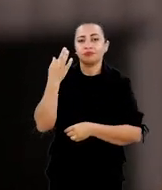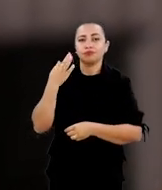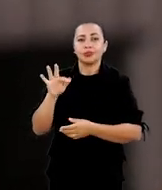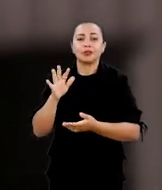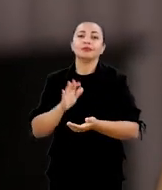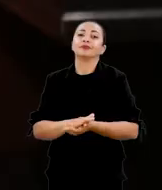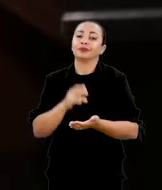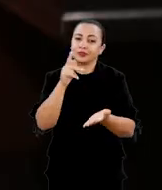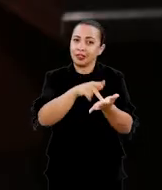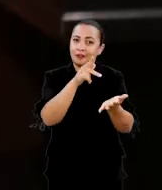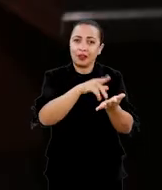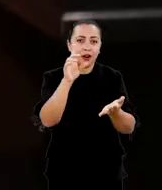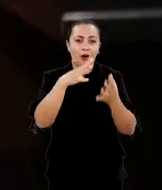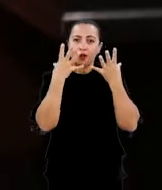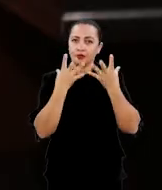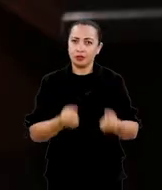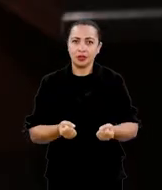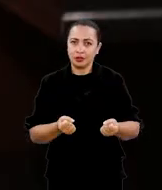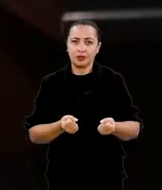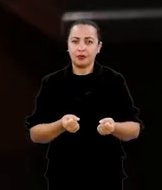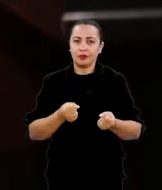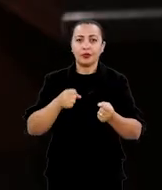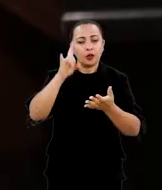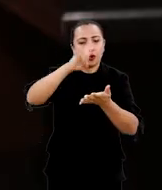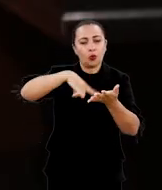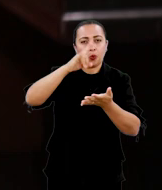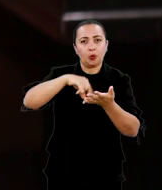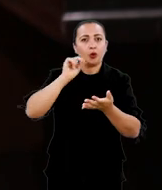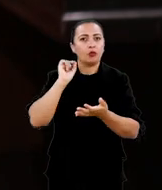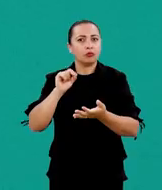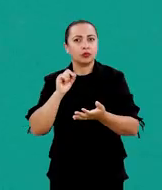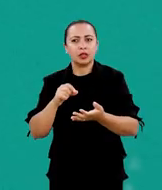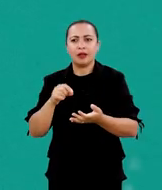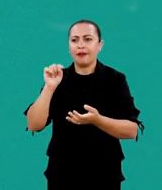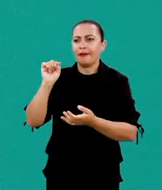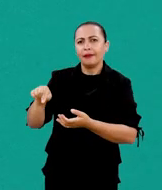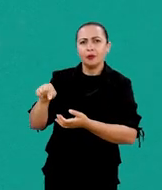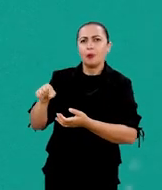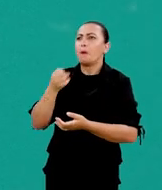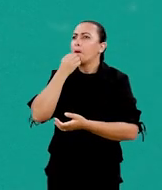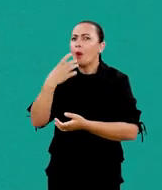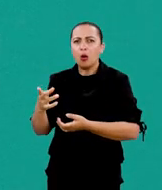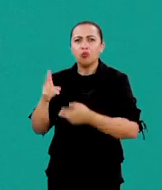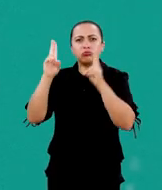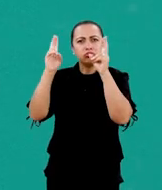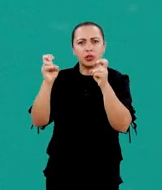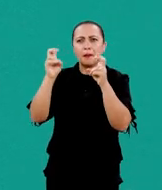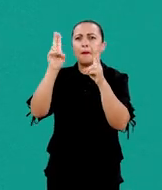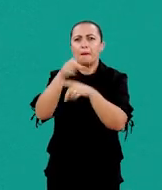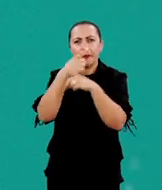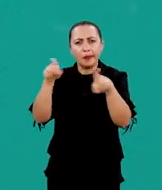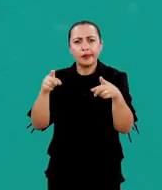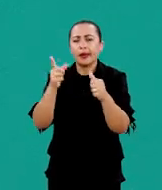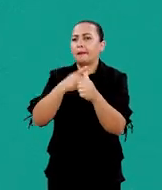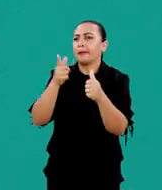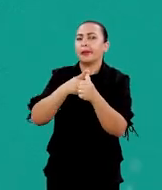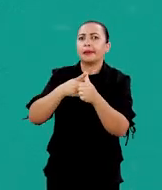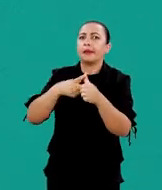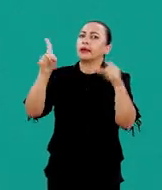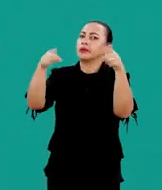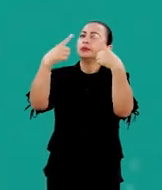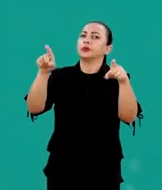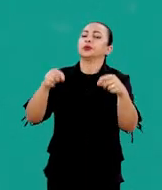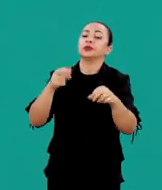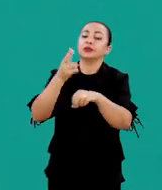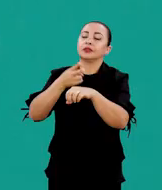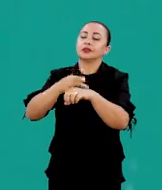que na verdade não há prova documental de que Isto é Bom tenha sido a primeira primeira